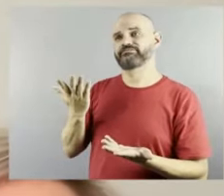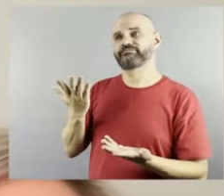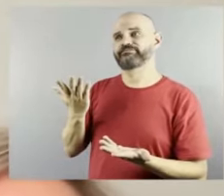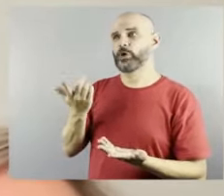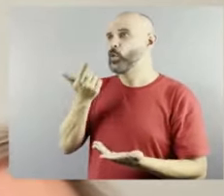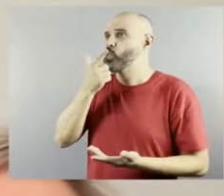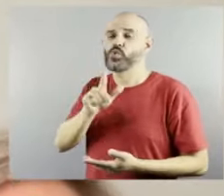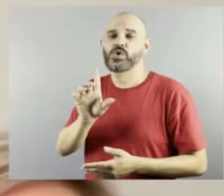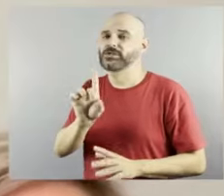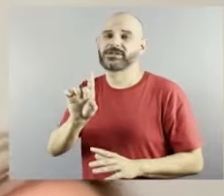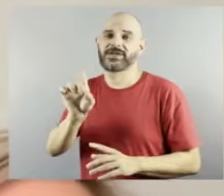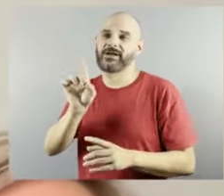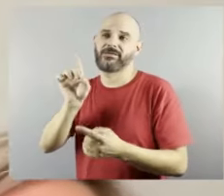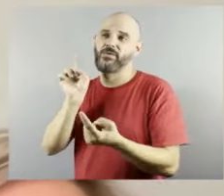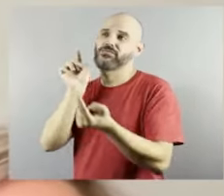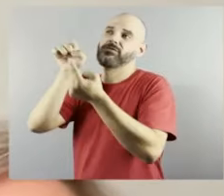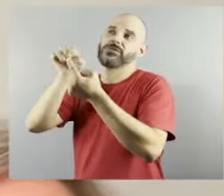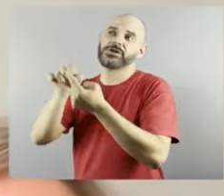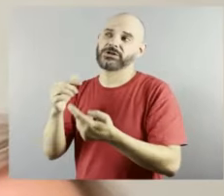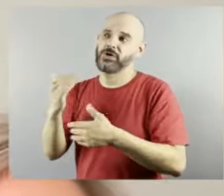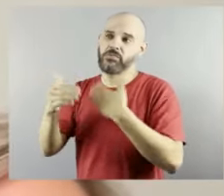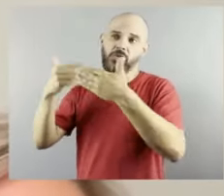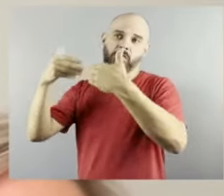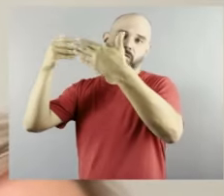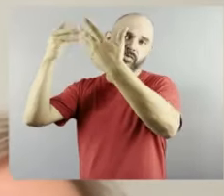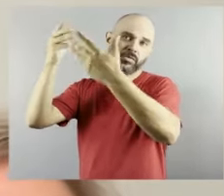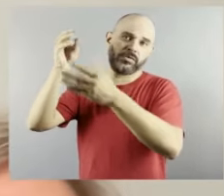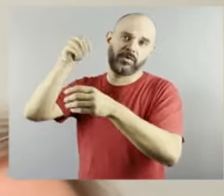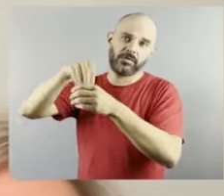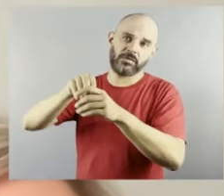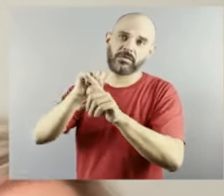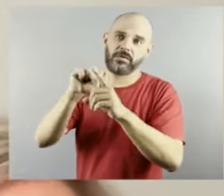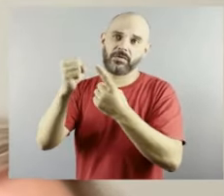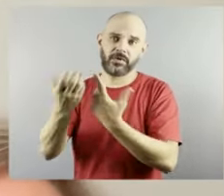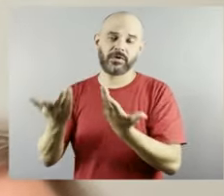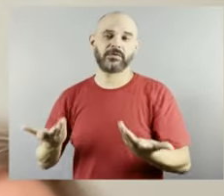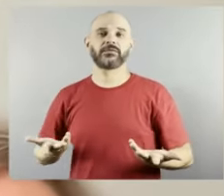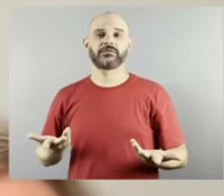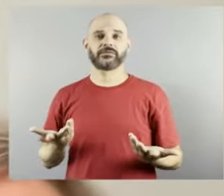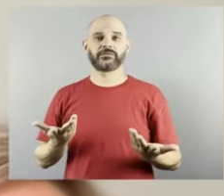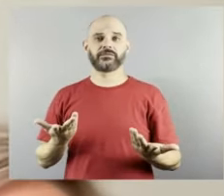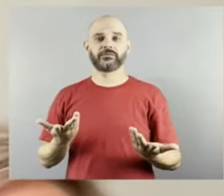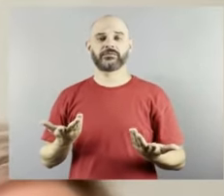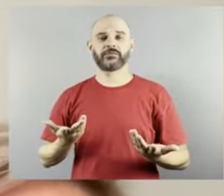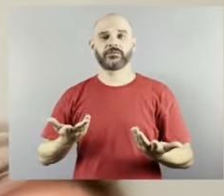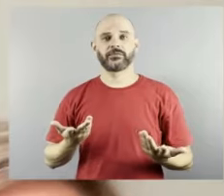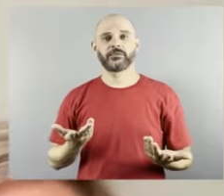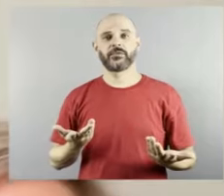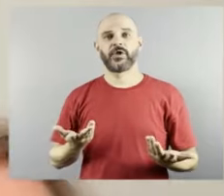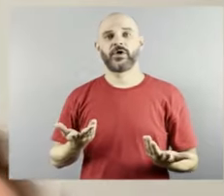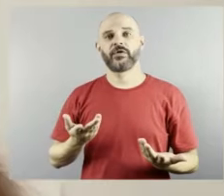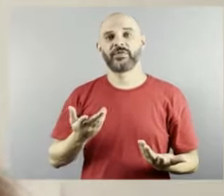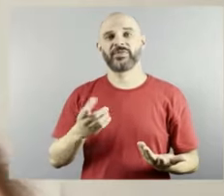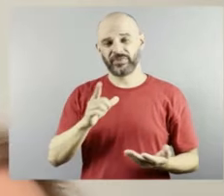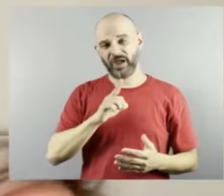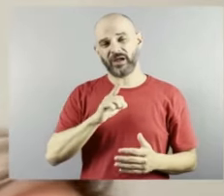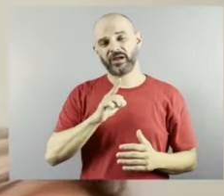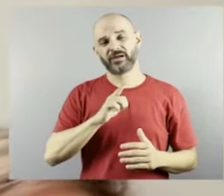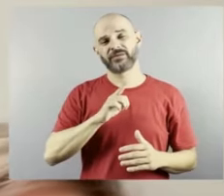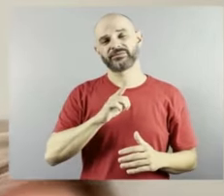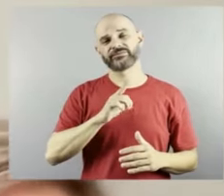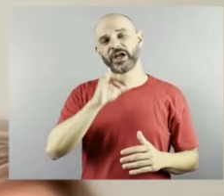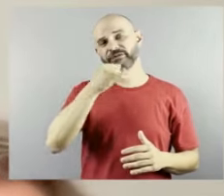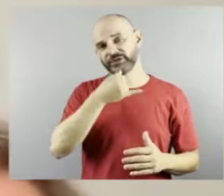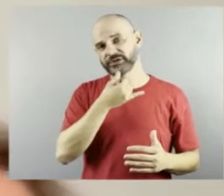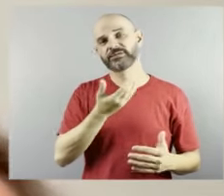necessário a gente viver num país que é injusto socialmente e lá nas